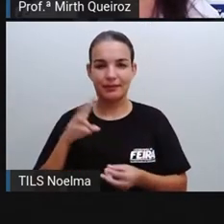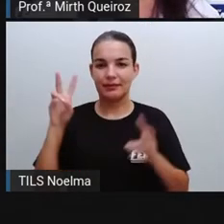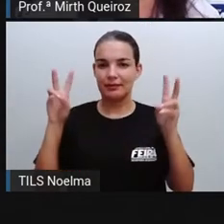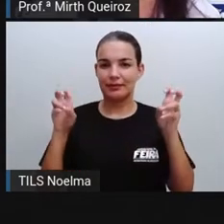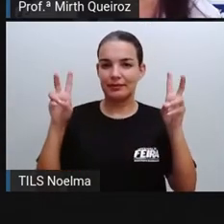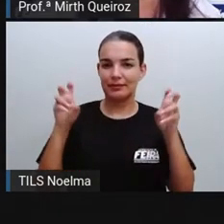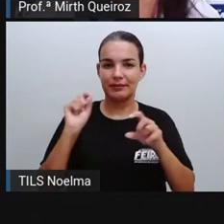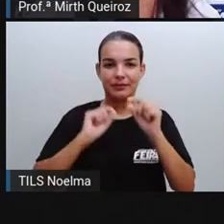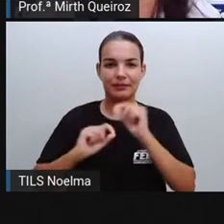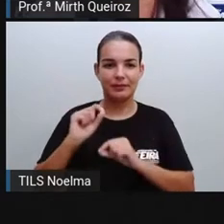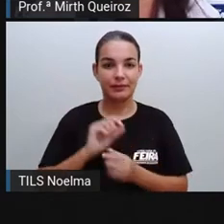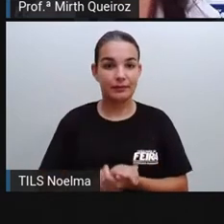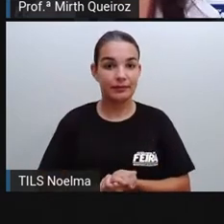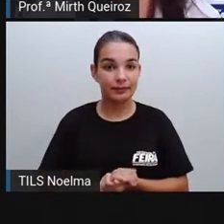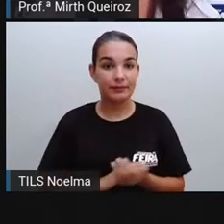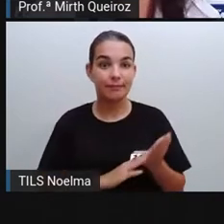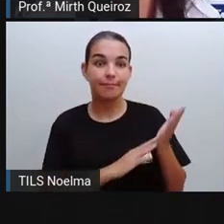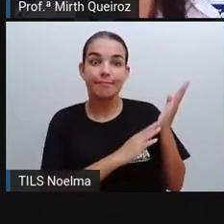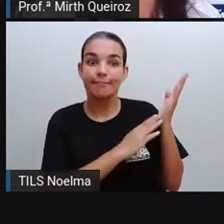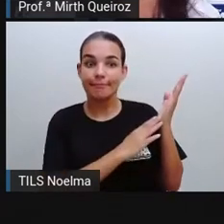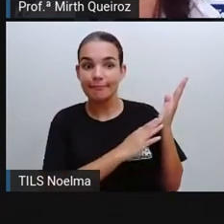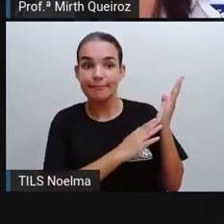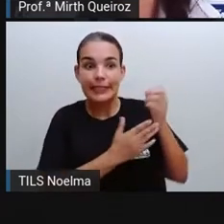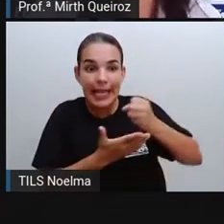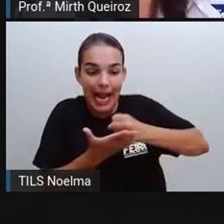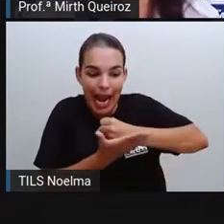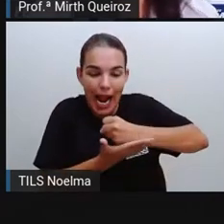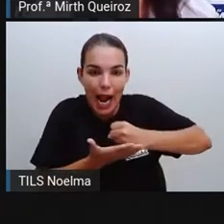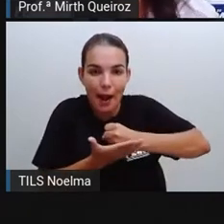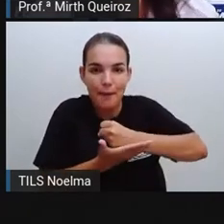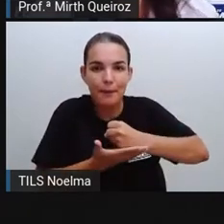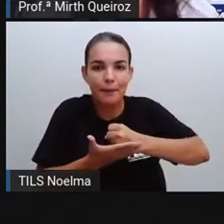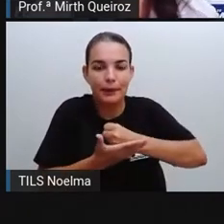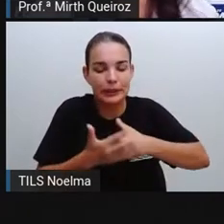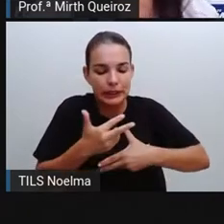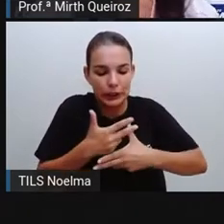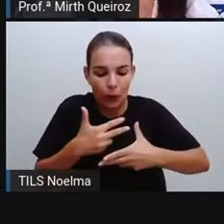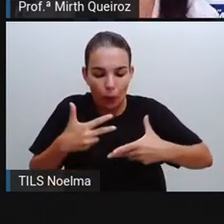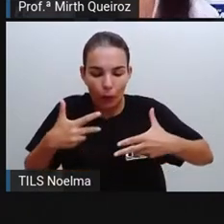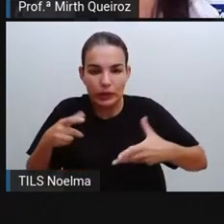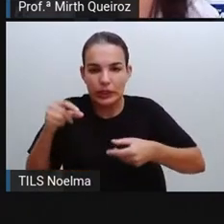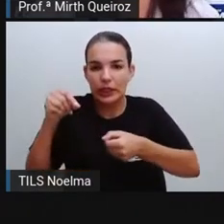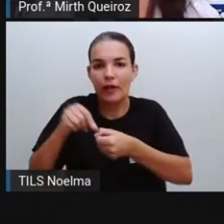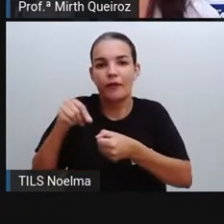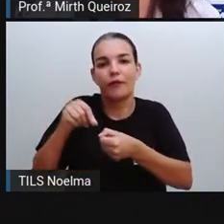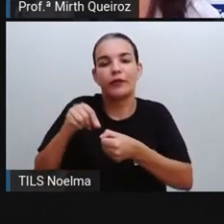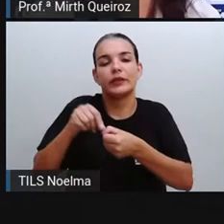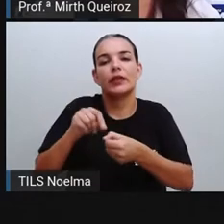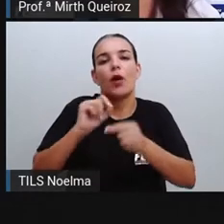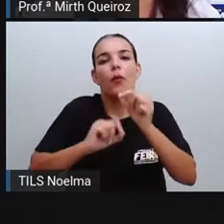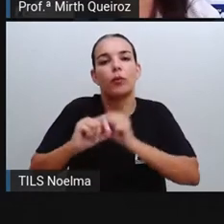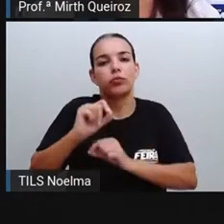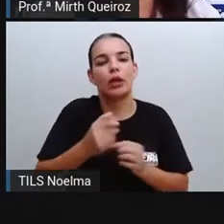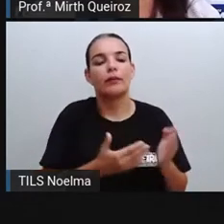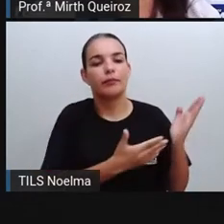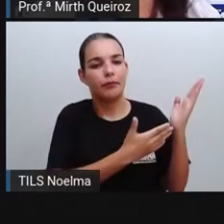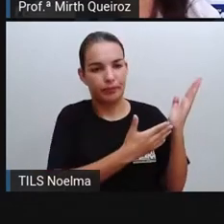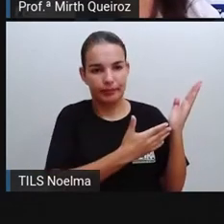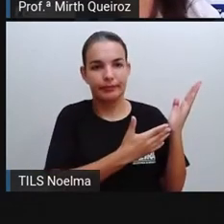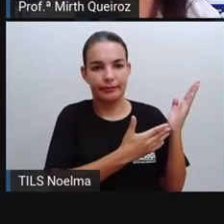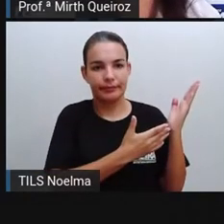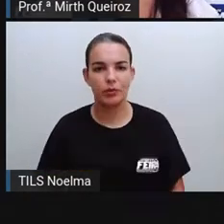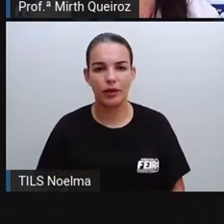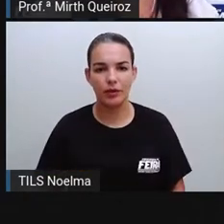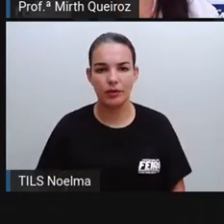sobre a matéria-prima e bens produzidos a partir do uso dessas matérias-primas,